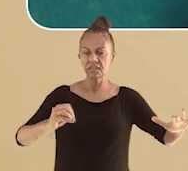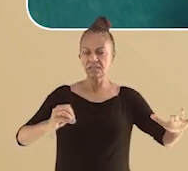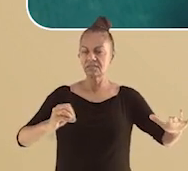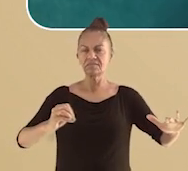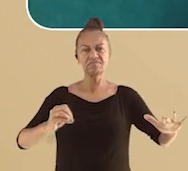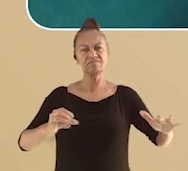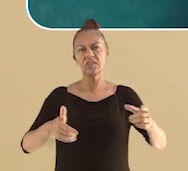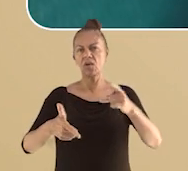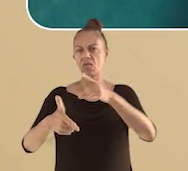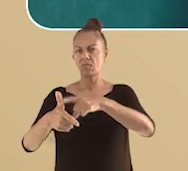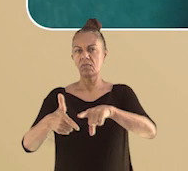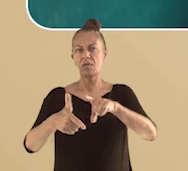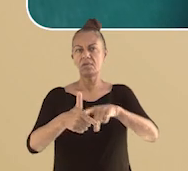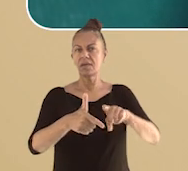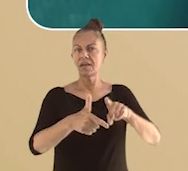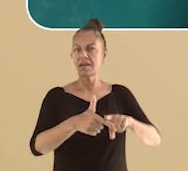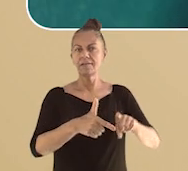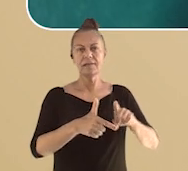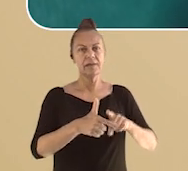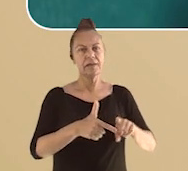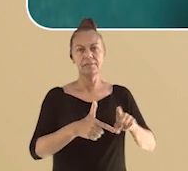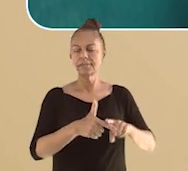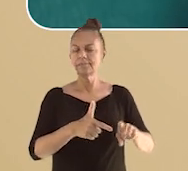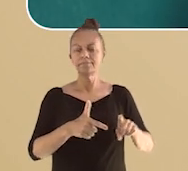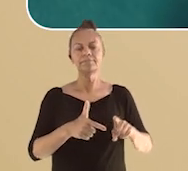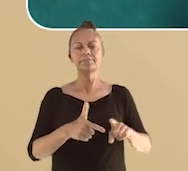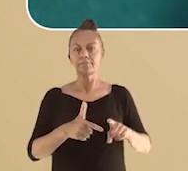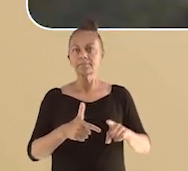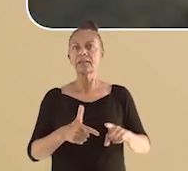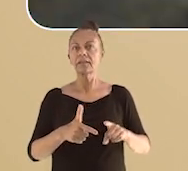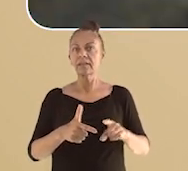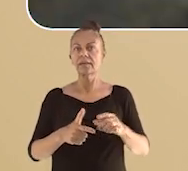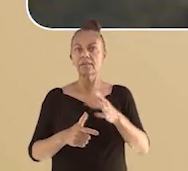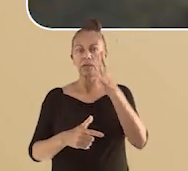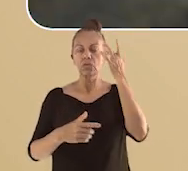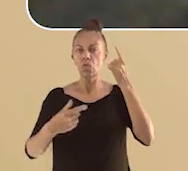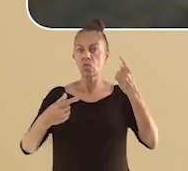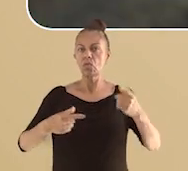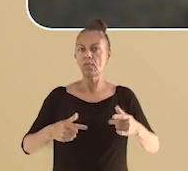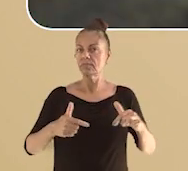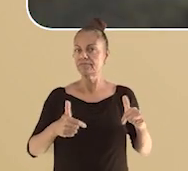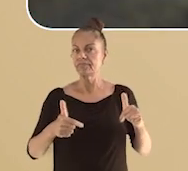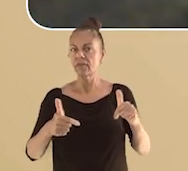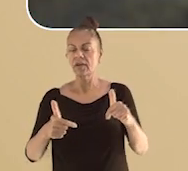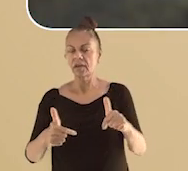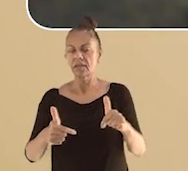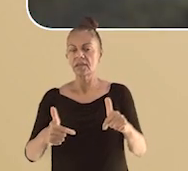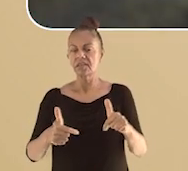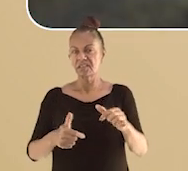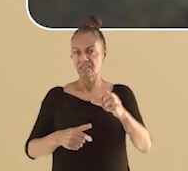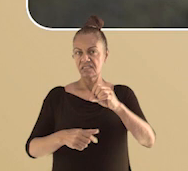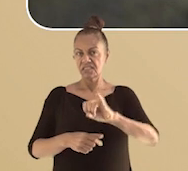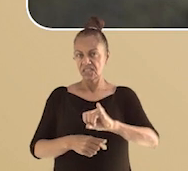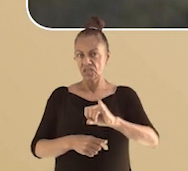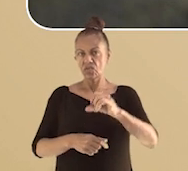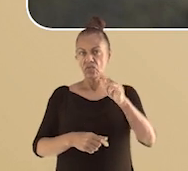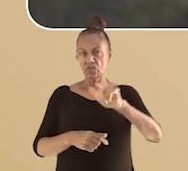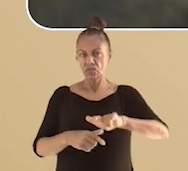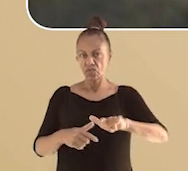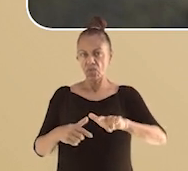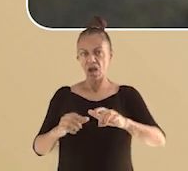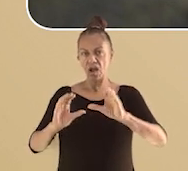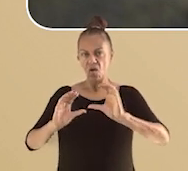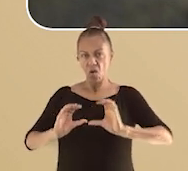mares e dos oceanos é um grande problema enfrentado pela humanidade. E se continuarmos assim,